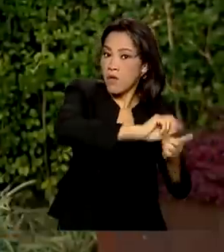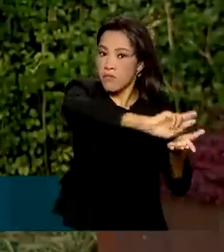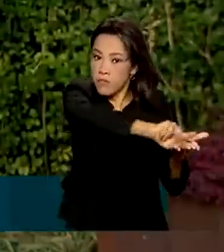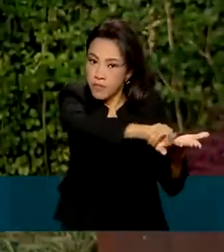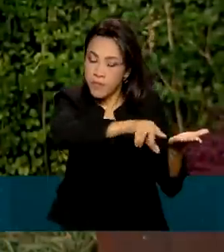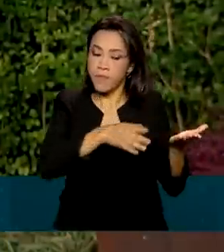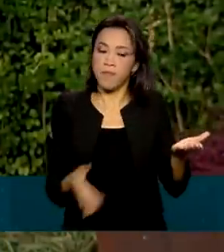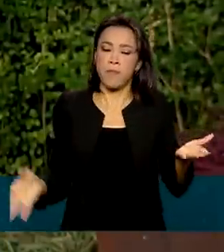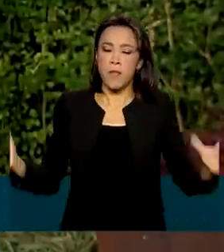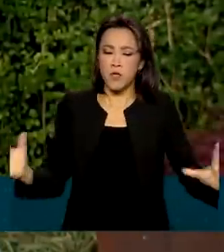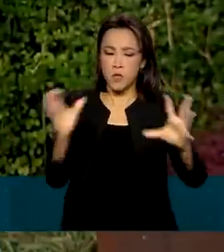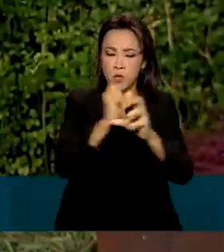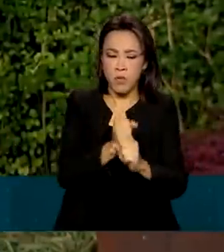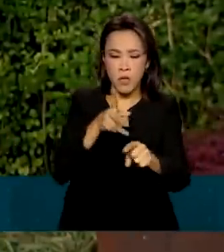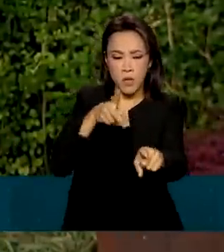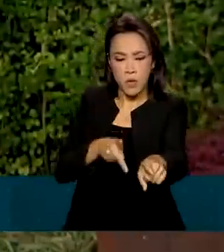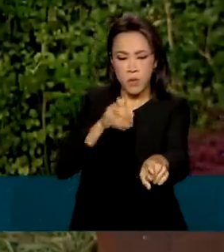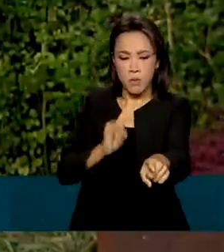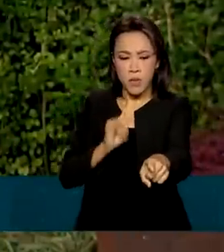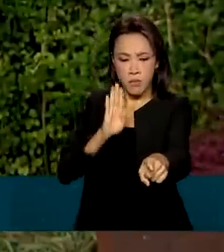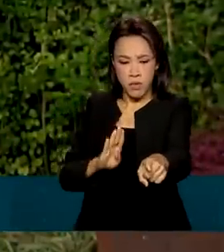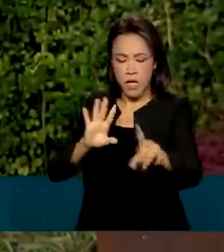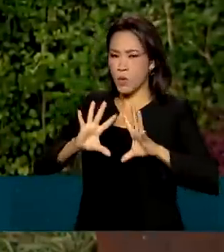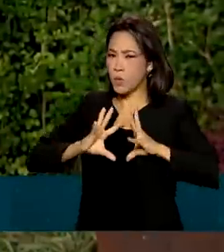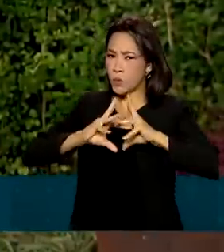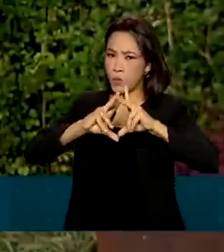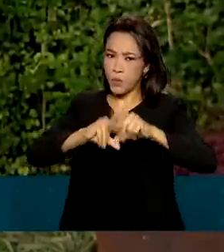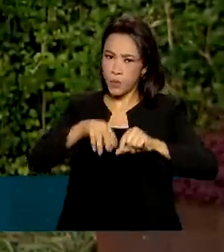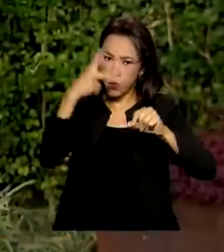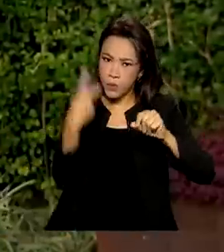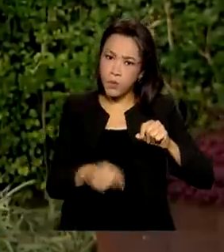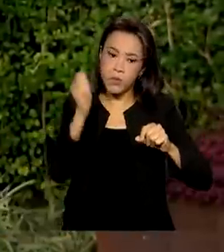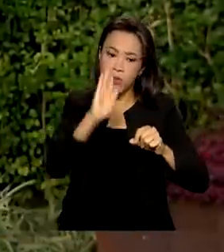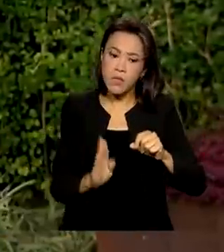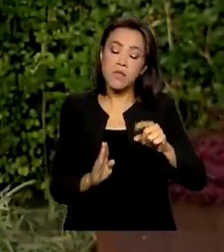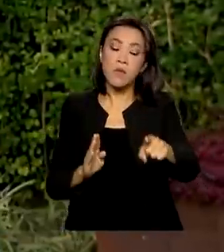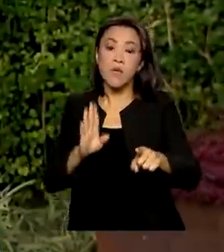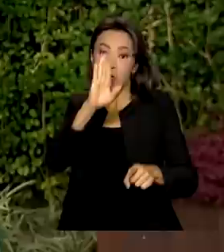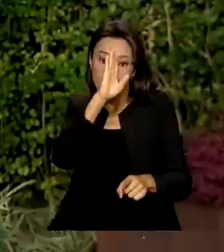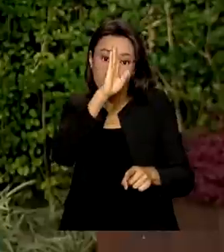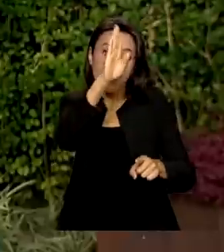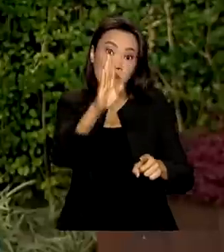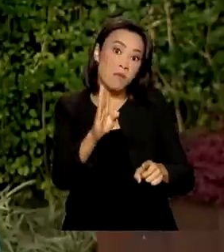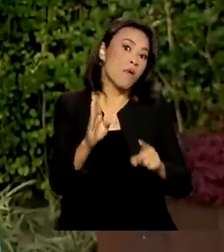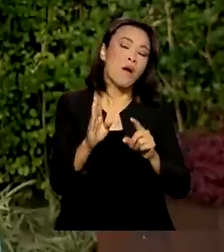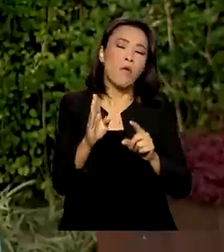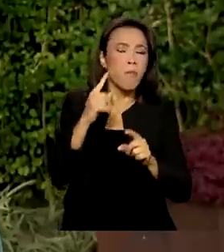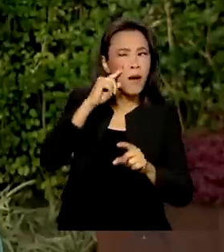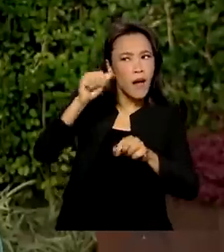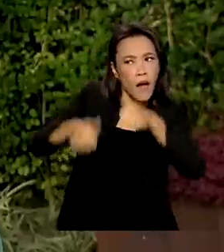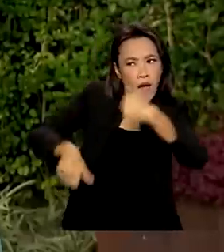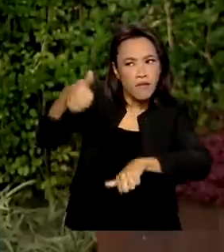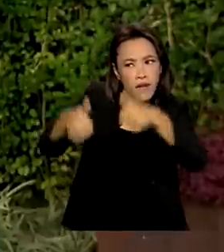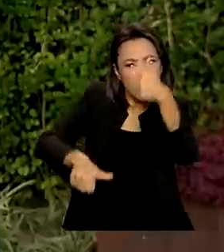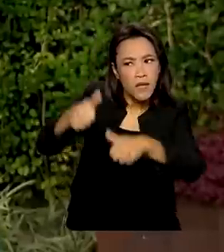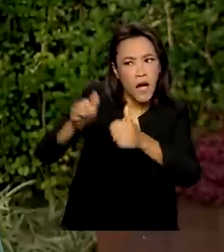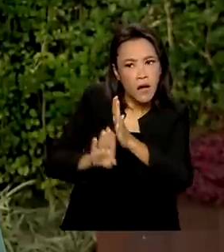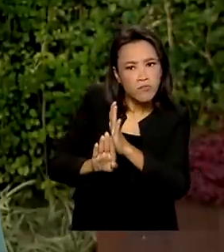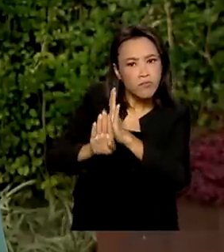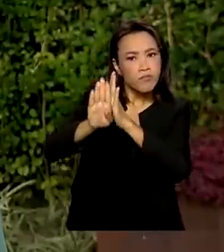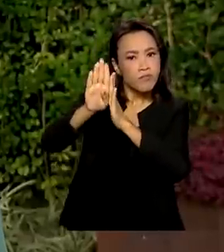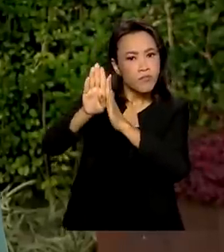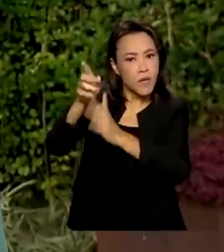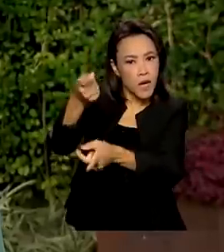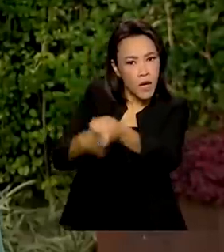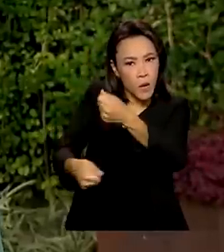todos os bens e serviços produzidos no país e o principal indicador usado para medir a evolução da economia.